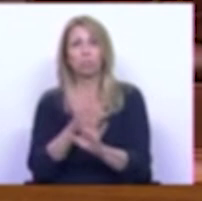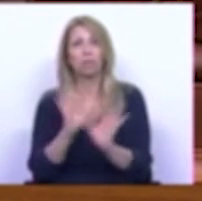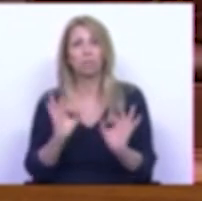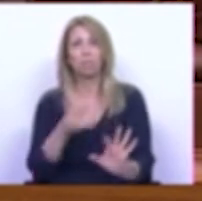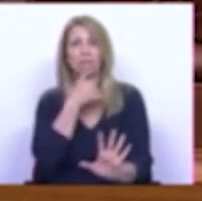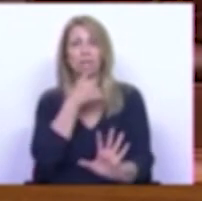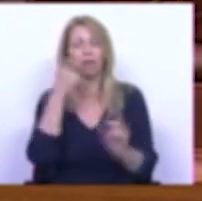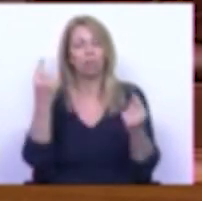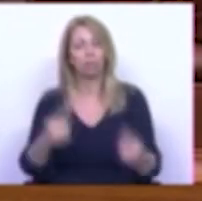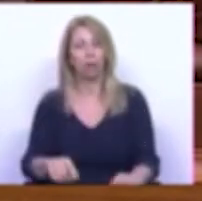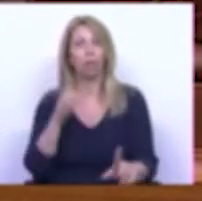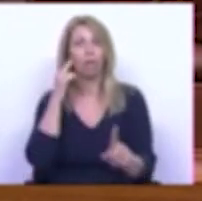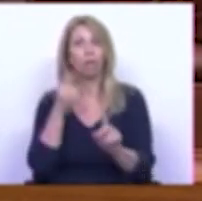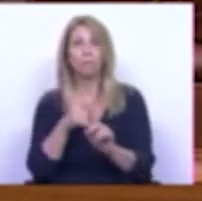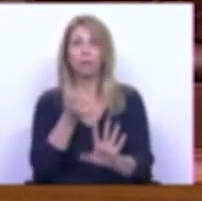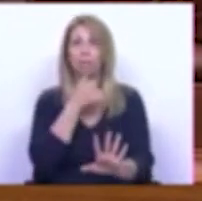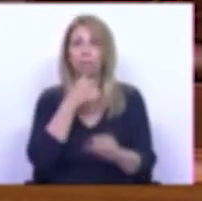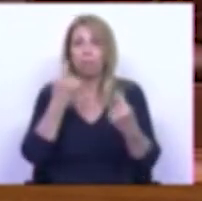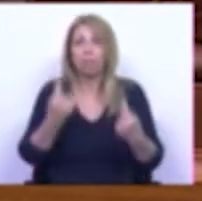Senhoras e